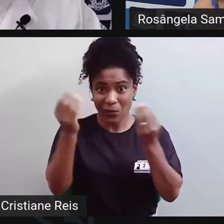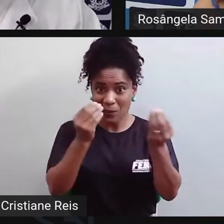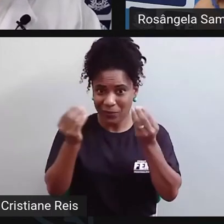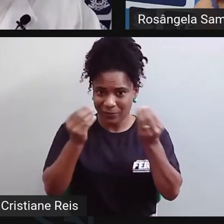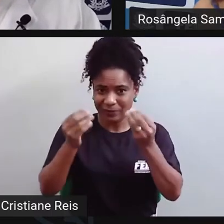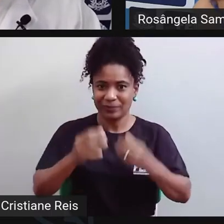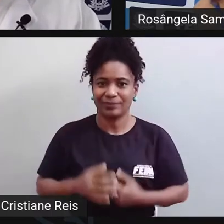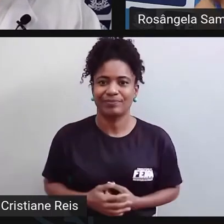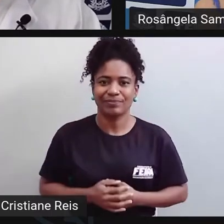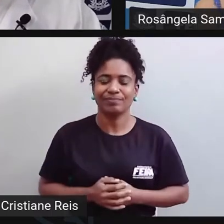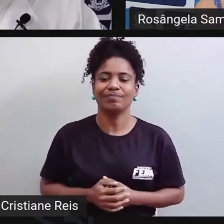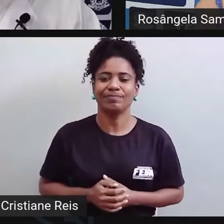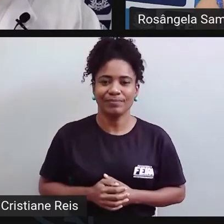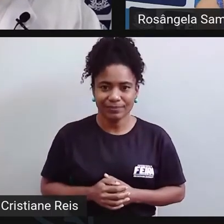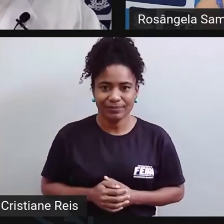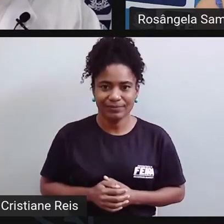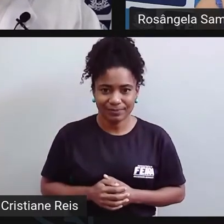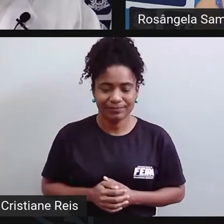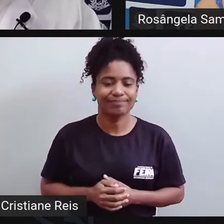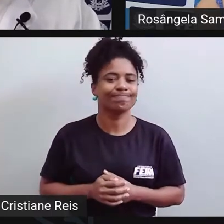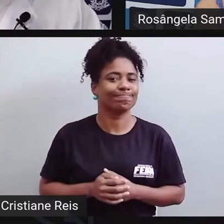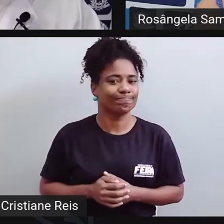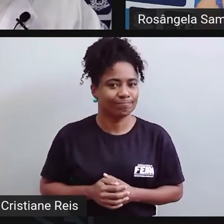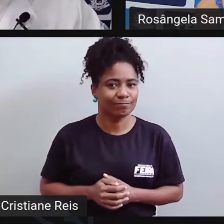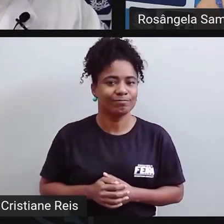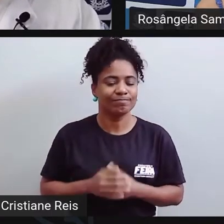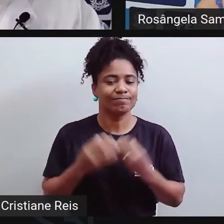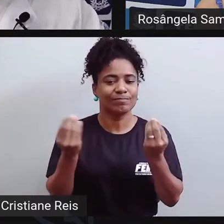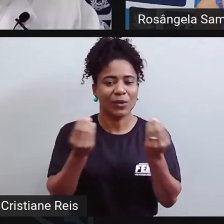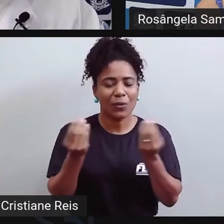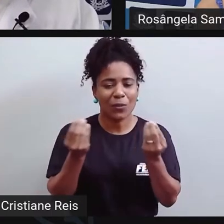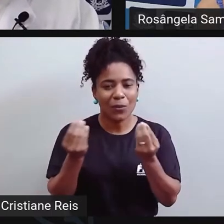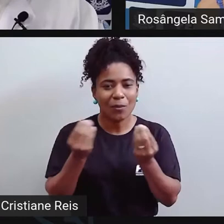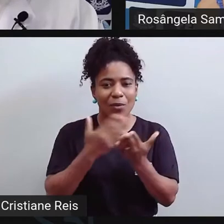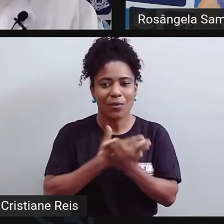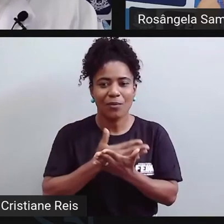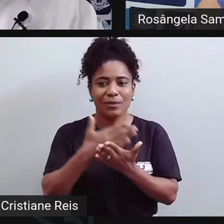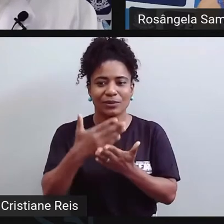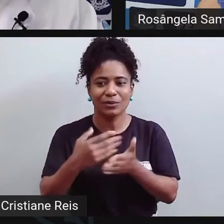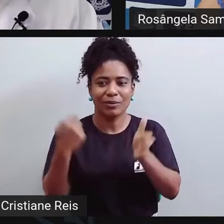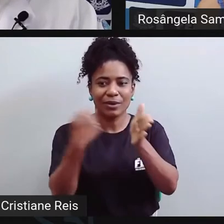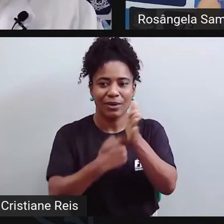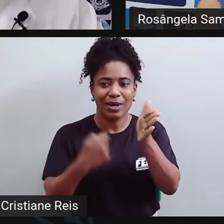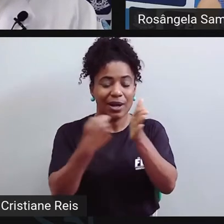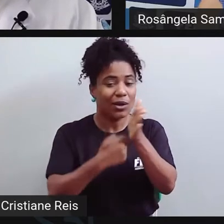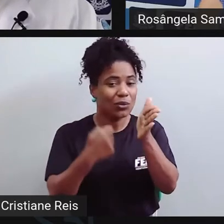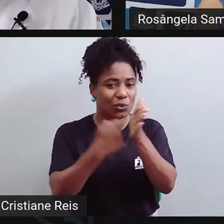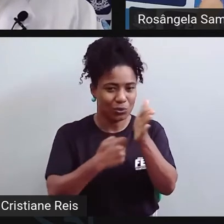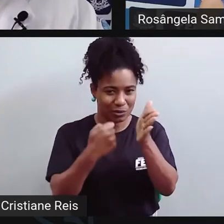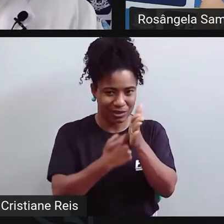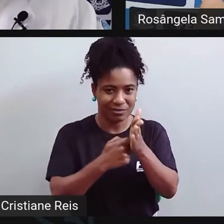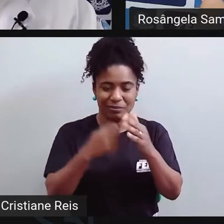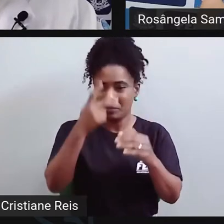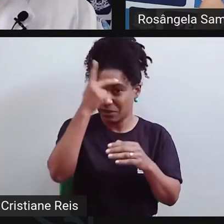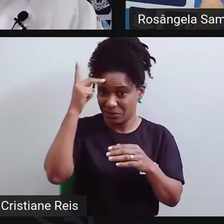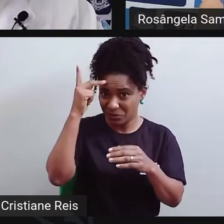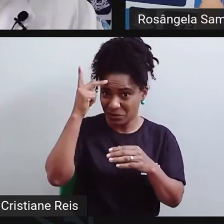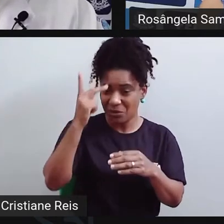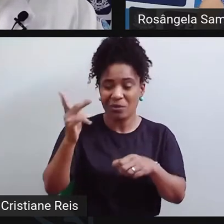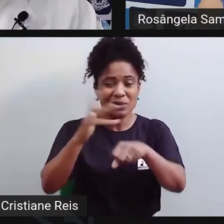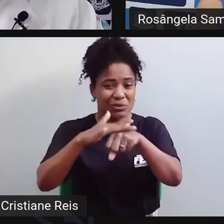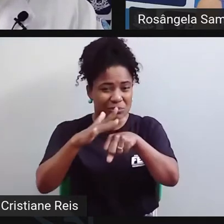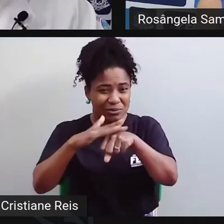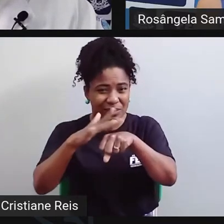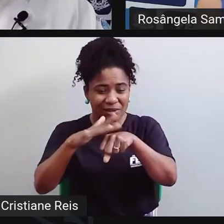Ok. Tá. Onde é que começa essa luta antimanicomial? Essa luta antimanicomial,